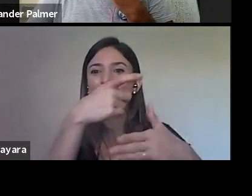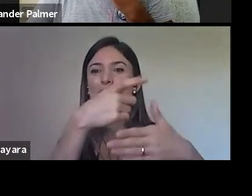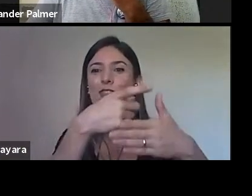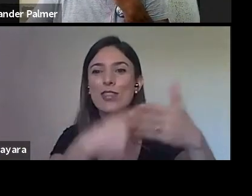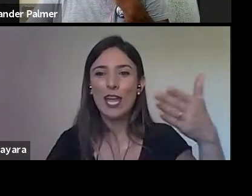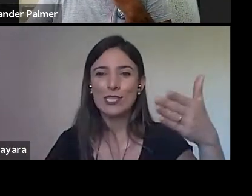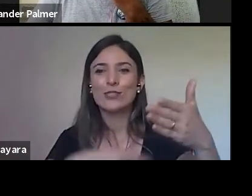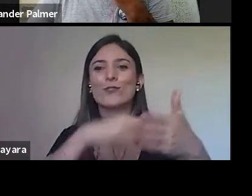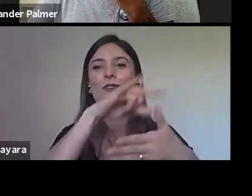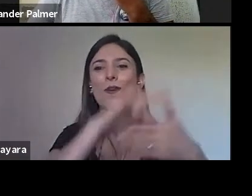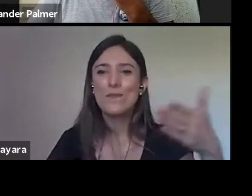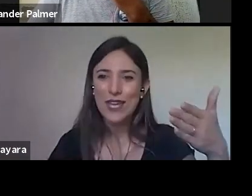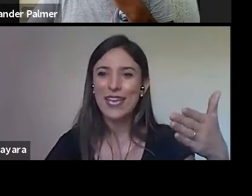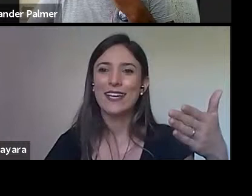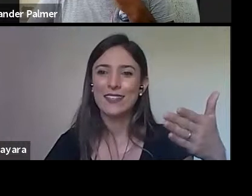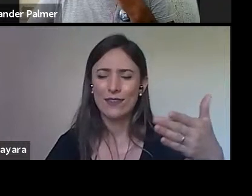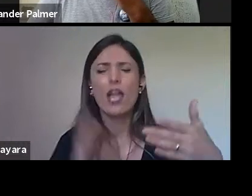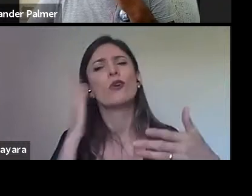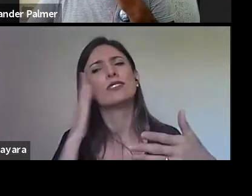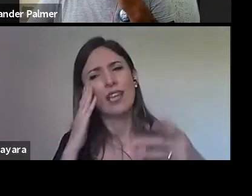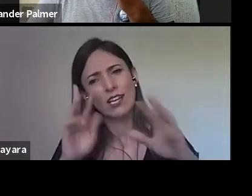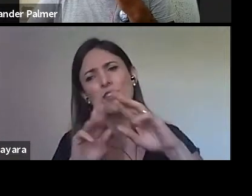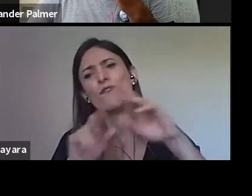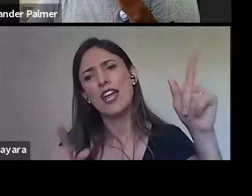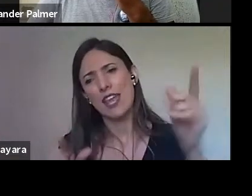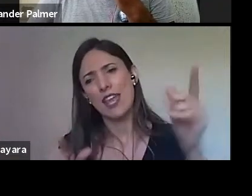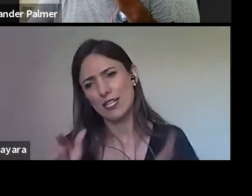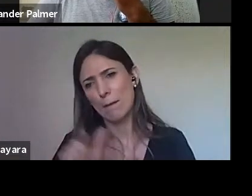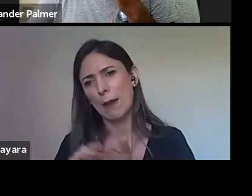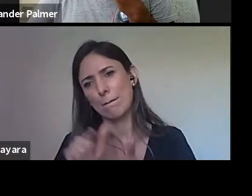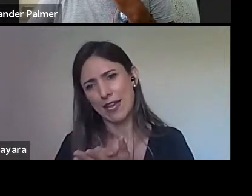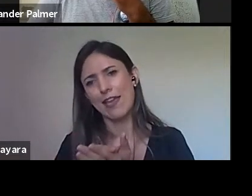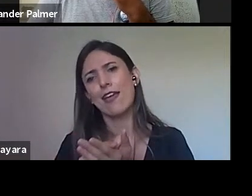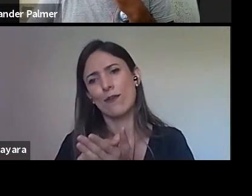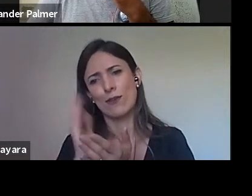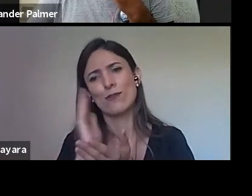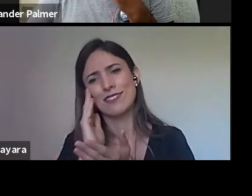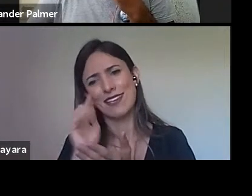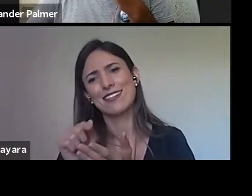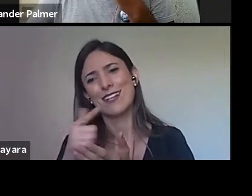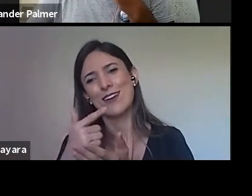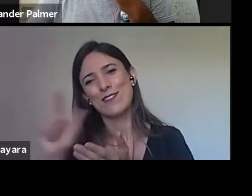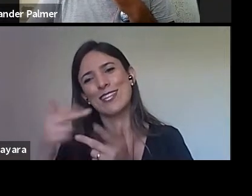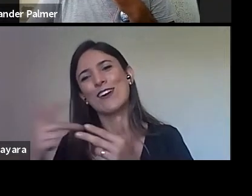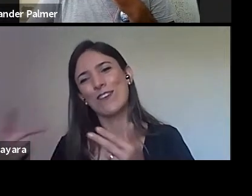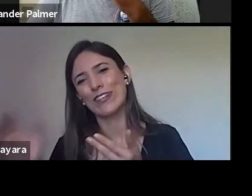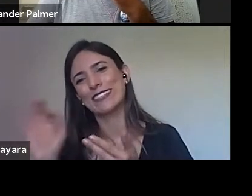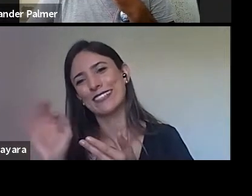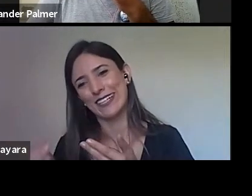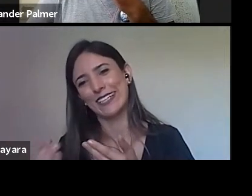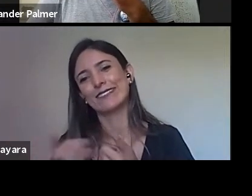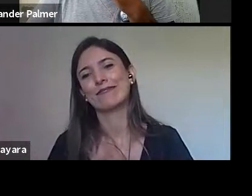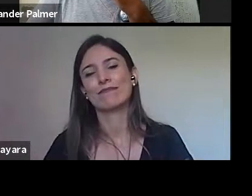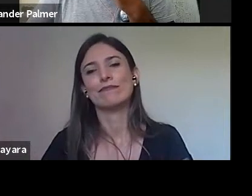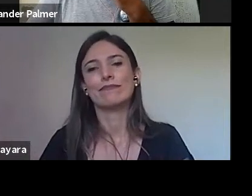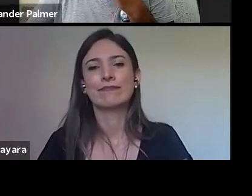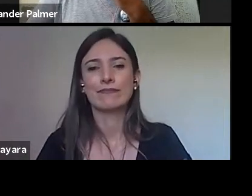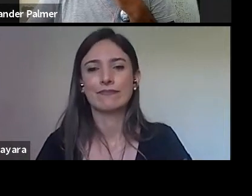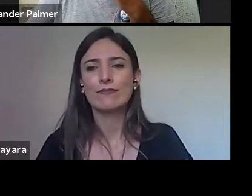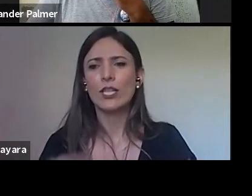coisa que o papel, né? Acho que isso é um outro movimento que eu tenho que dizer aqui. Eu tenho